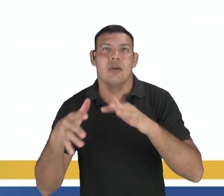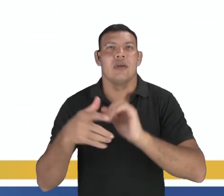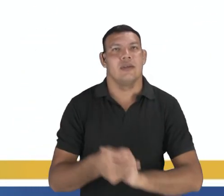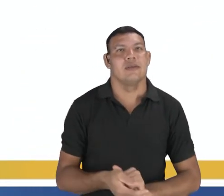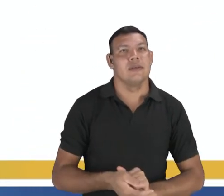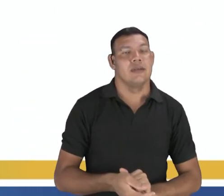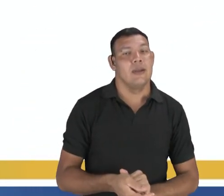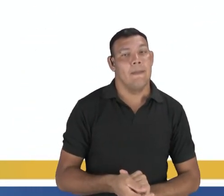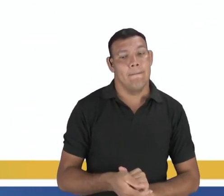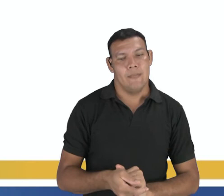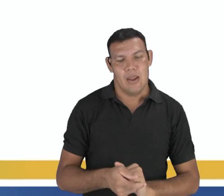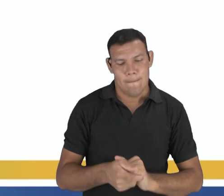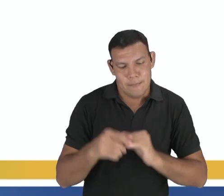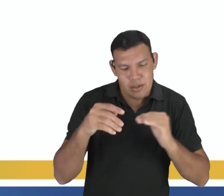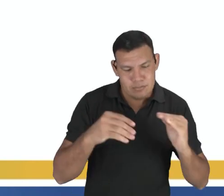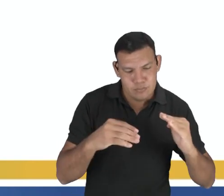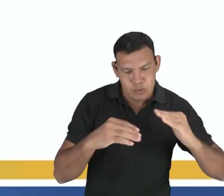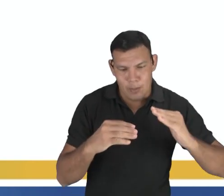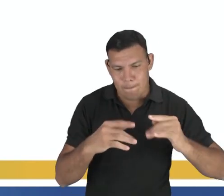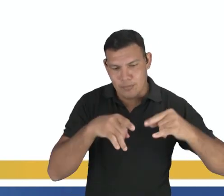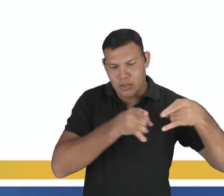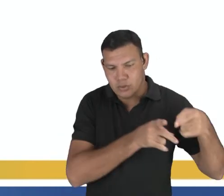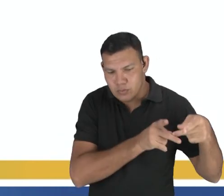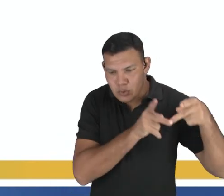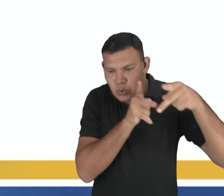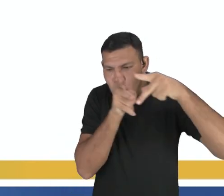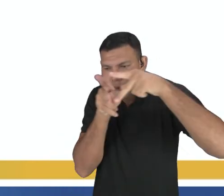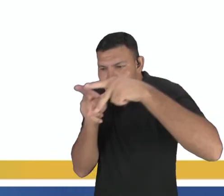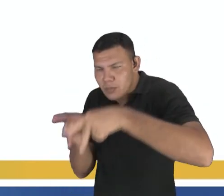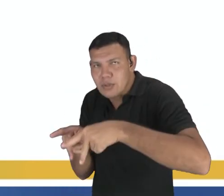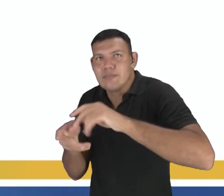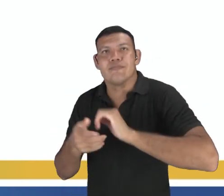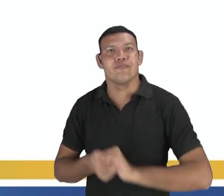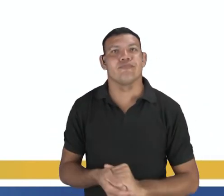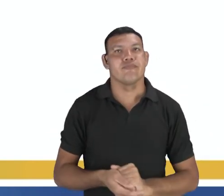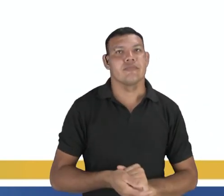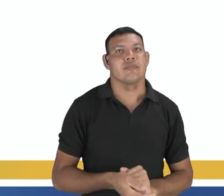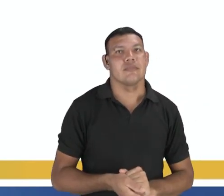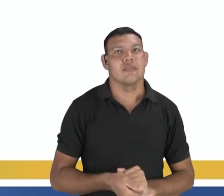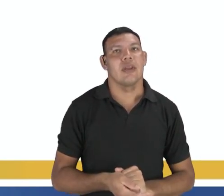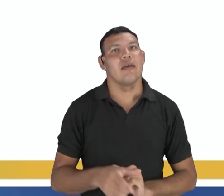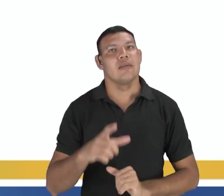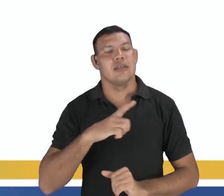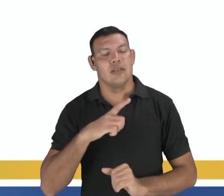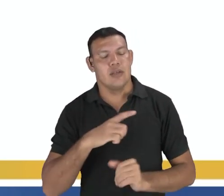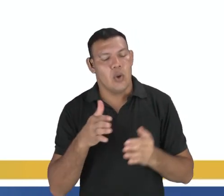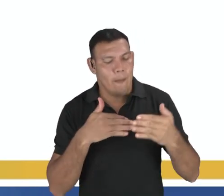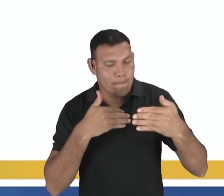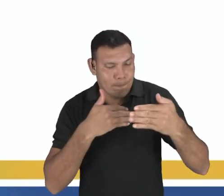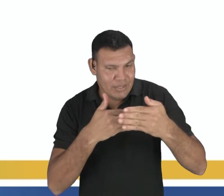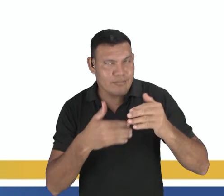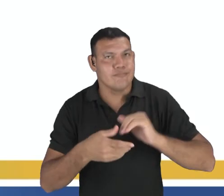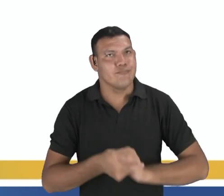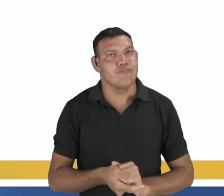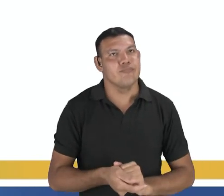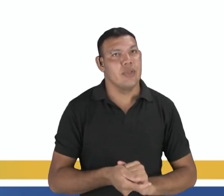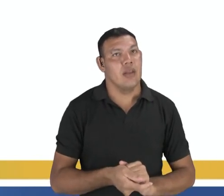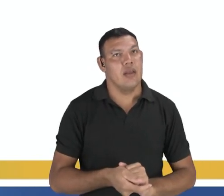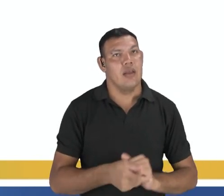uma manga de chuva, uma chuvinha passageira, esse problema deixa de existir. Que variação nós temos aí? A variação